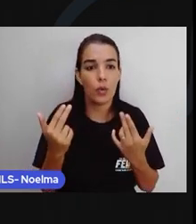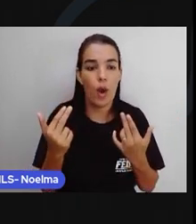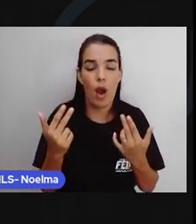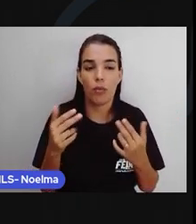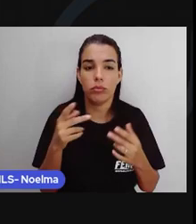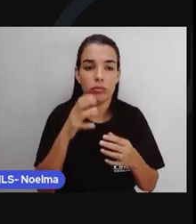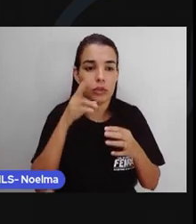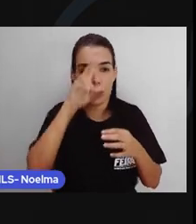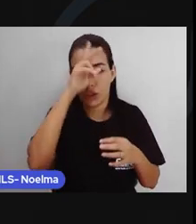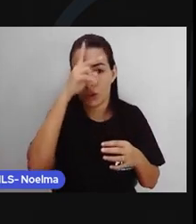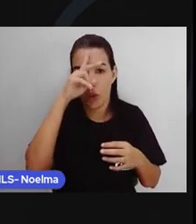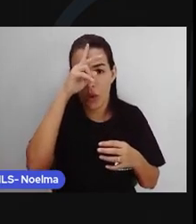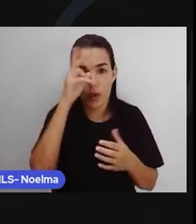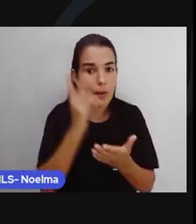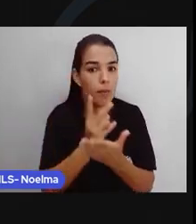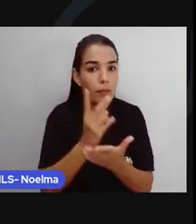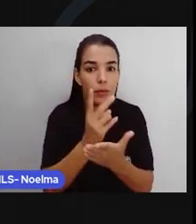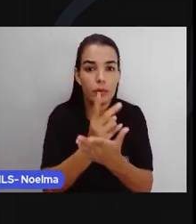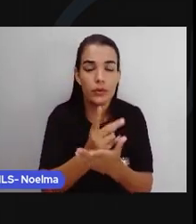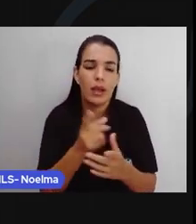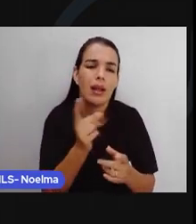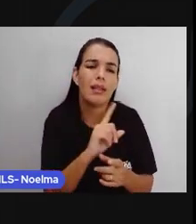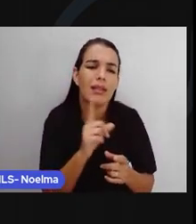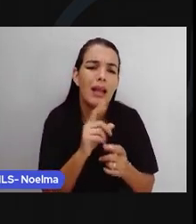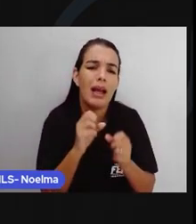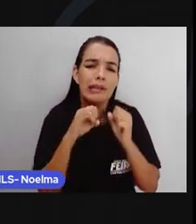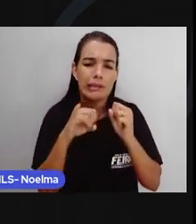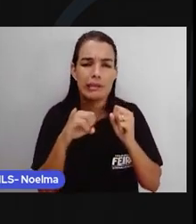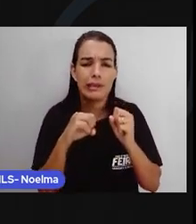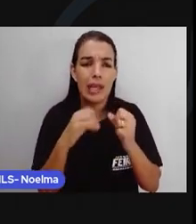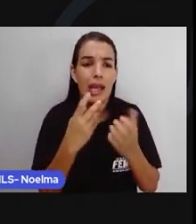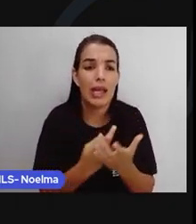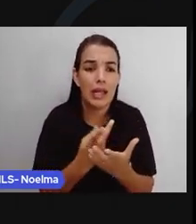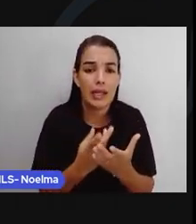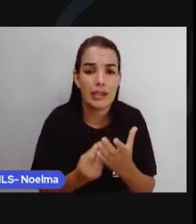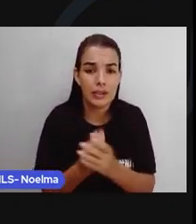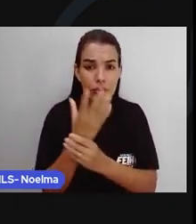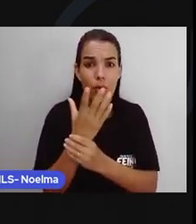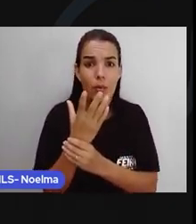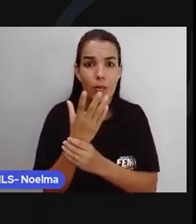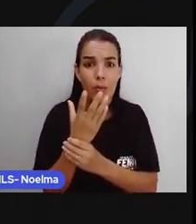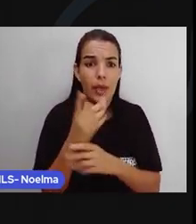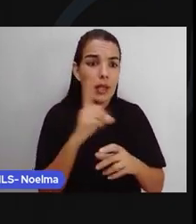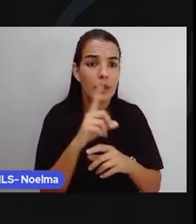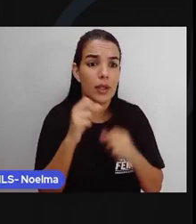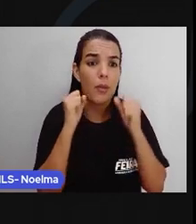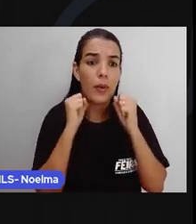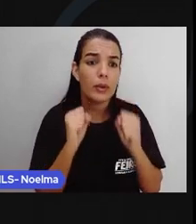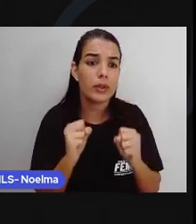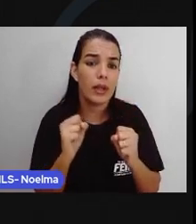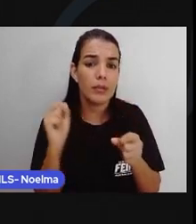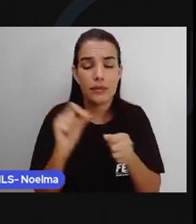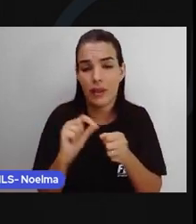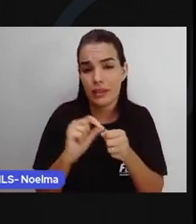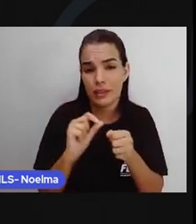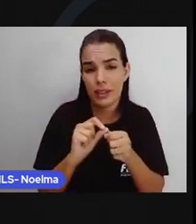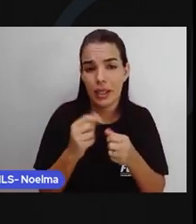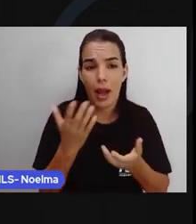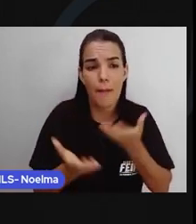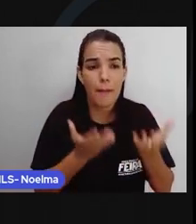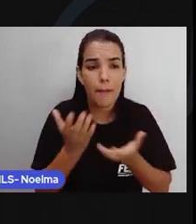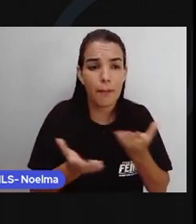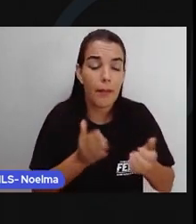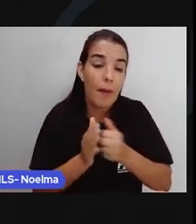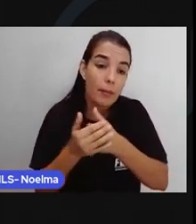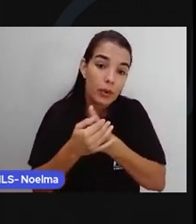mal Impossível Se nos descobrem Estamos fritos Viraremos cobalha de cientistas Vocês vão ter que